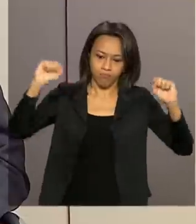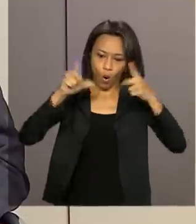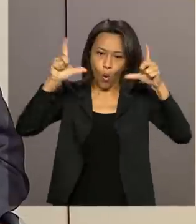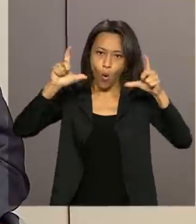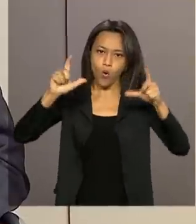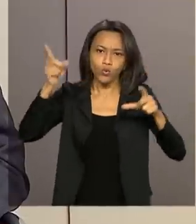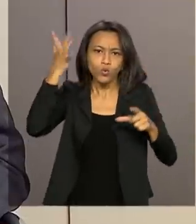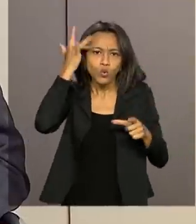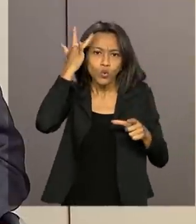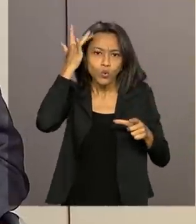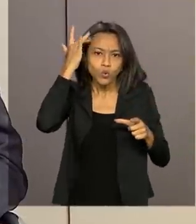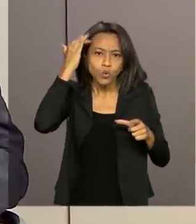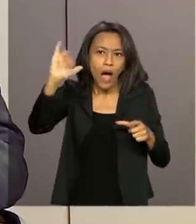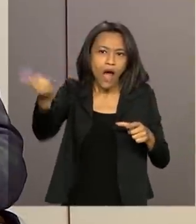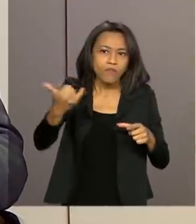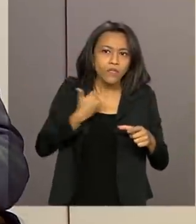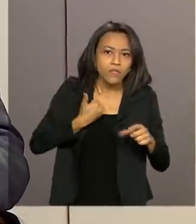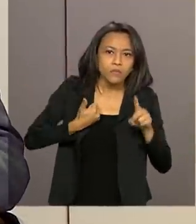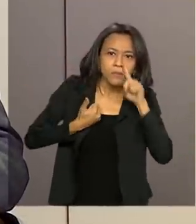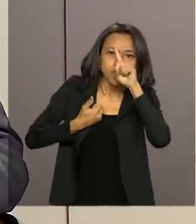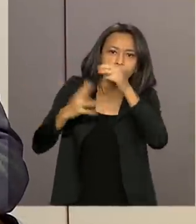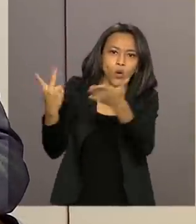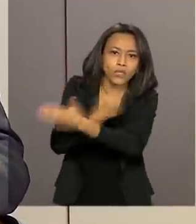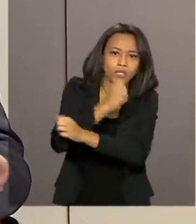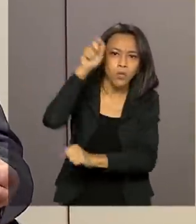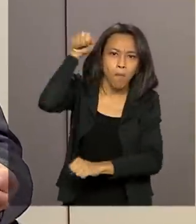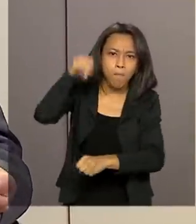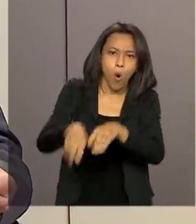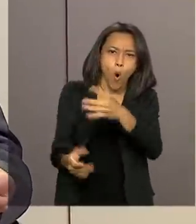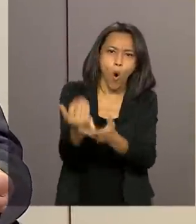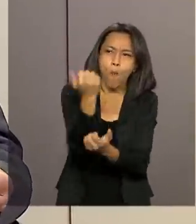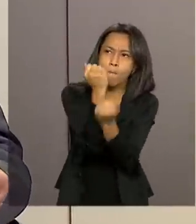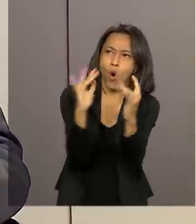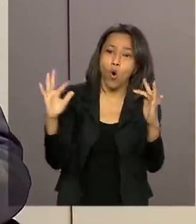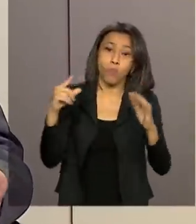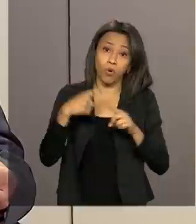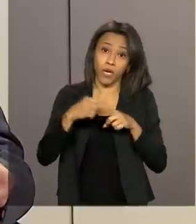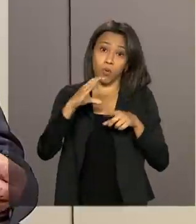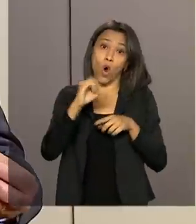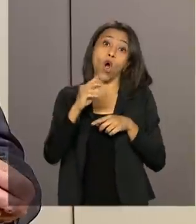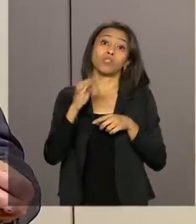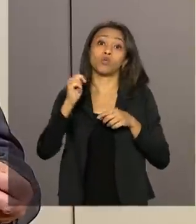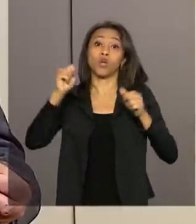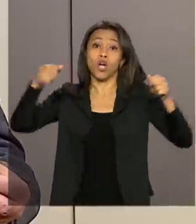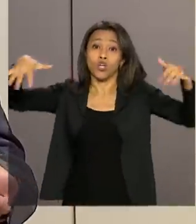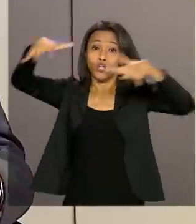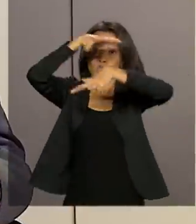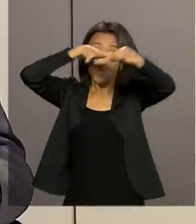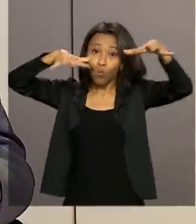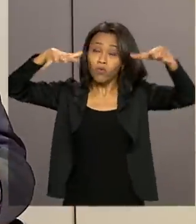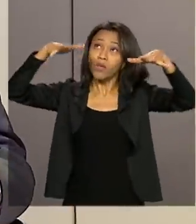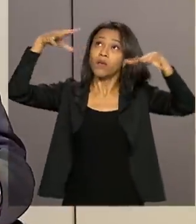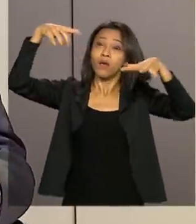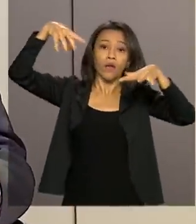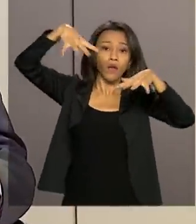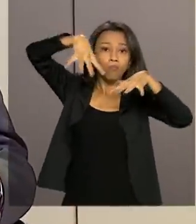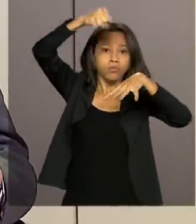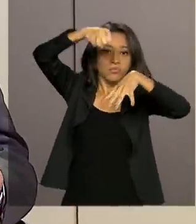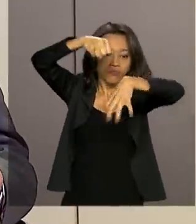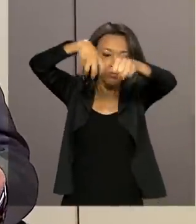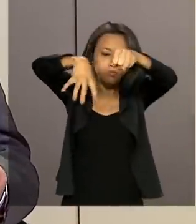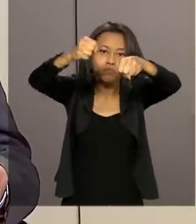diário, porque o óptico, ele não vê todos os dias, quando tem nuvem, quando tem chuva, ele não vê, e o radar vê.